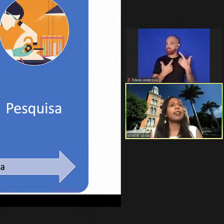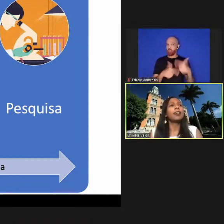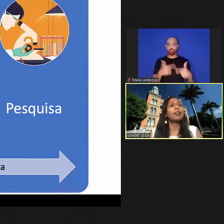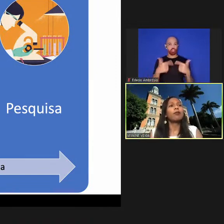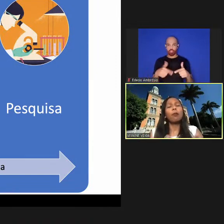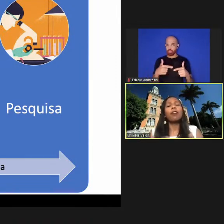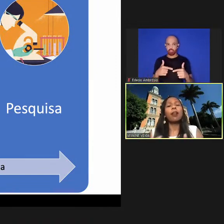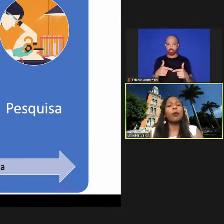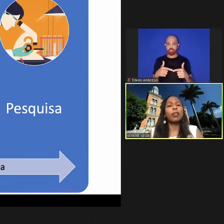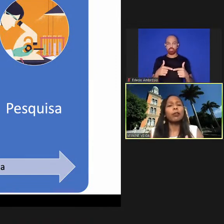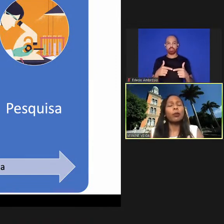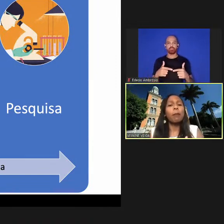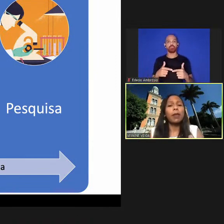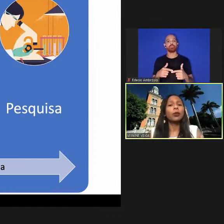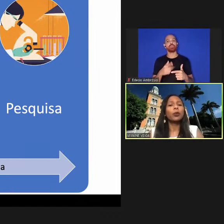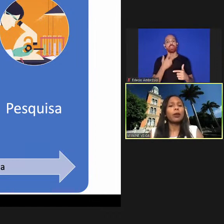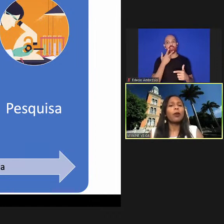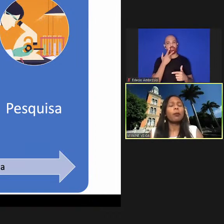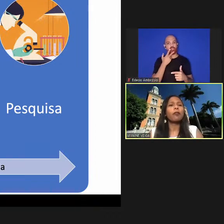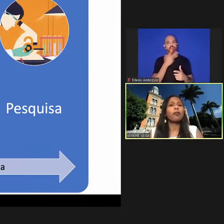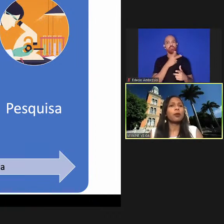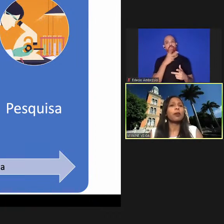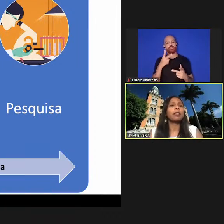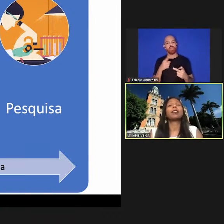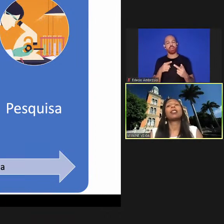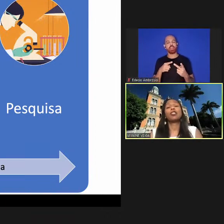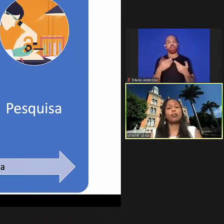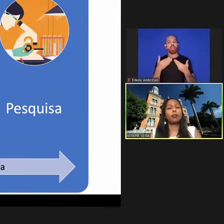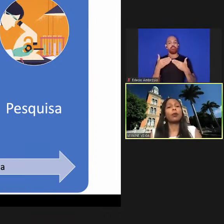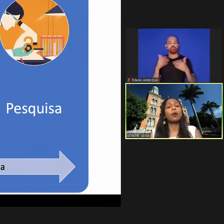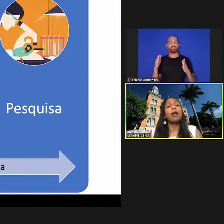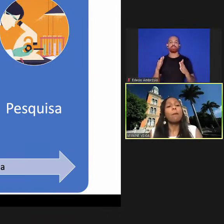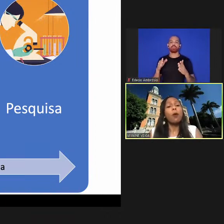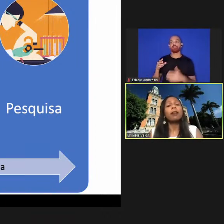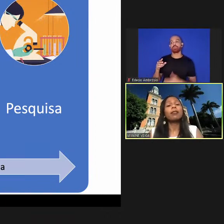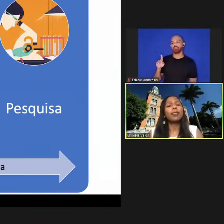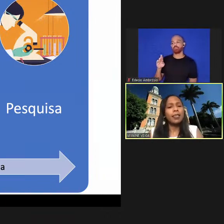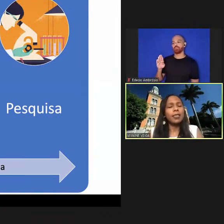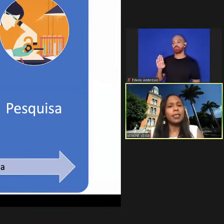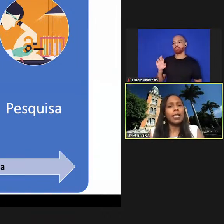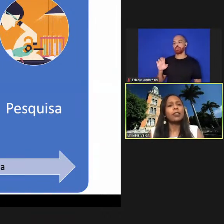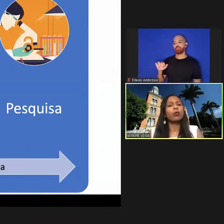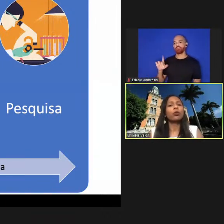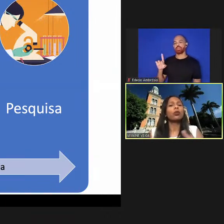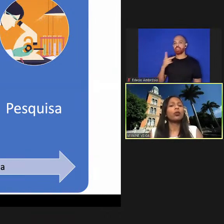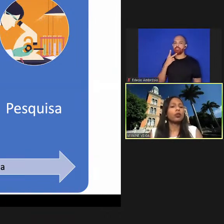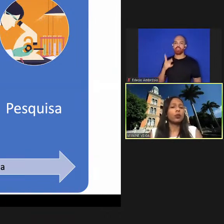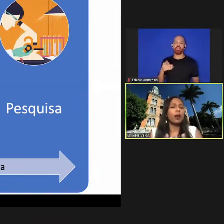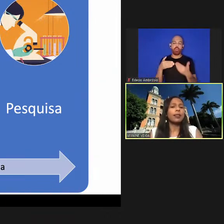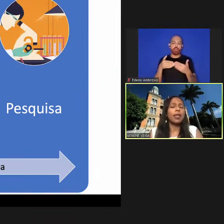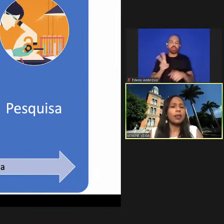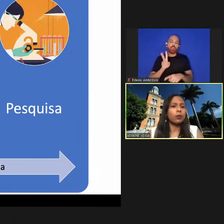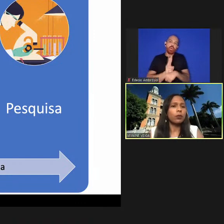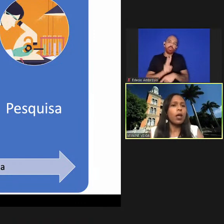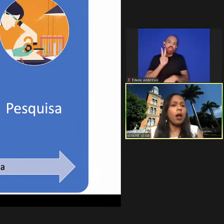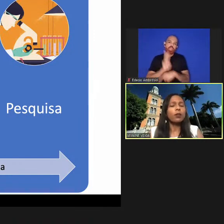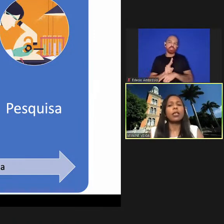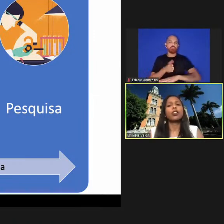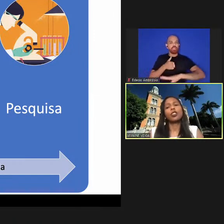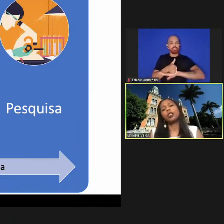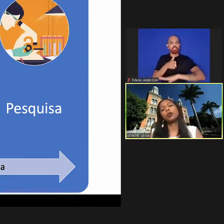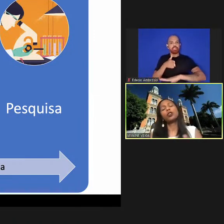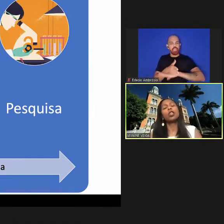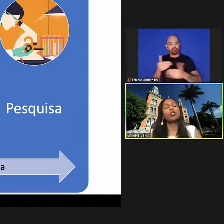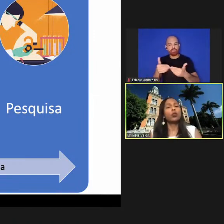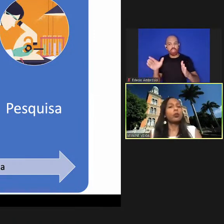vamos falar um pouquinho de uma abertura como o professor Bernardo Hentia falou momentânea né do acesso aos